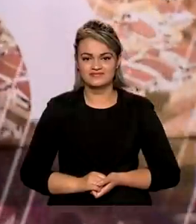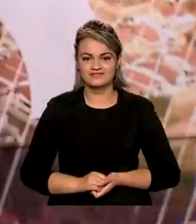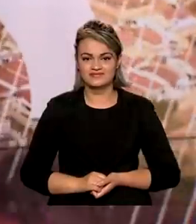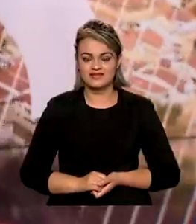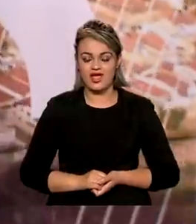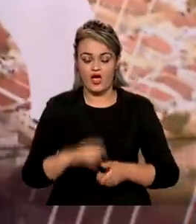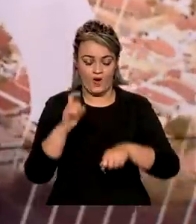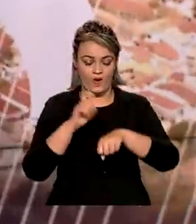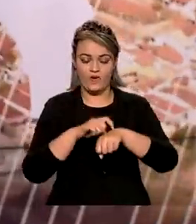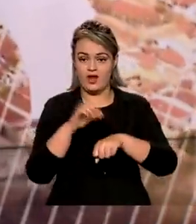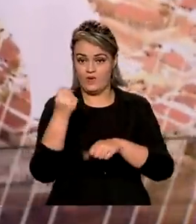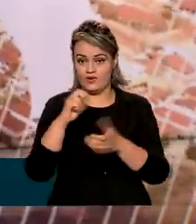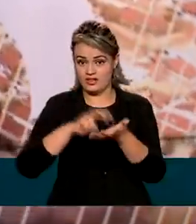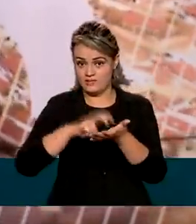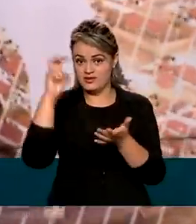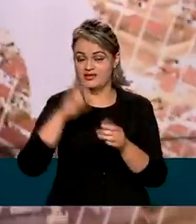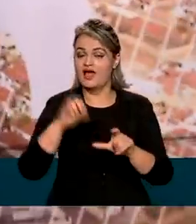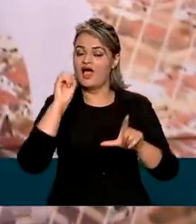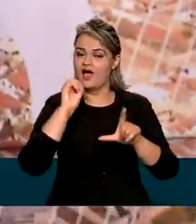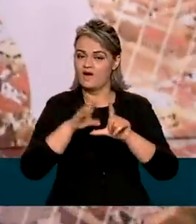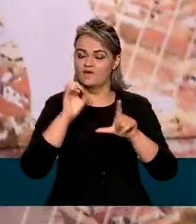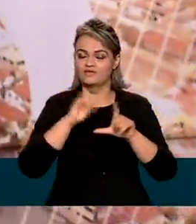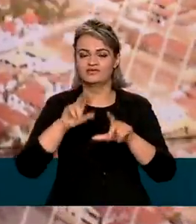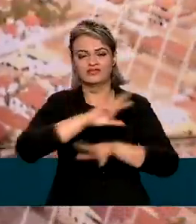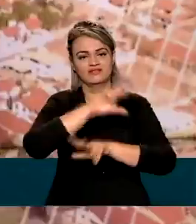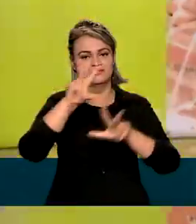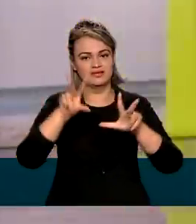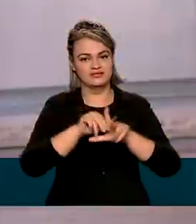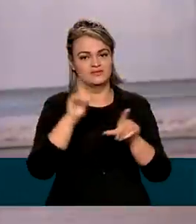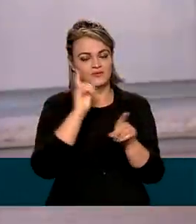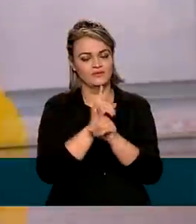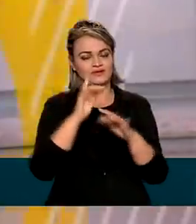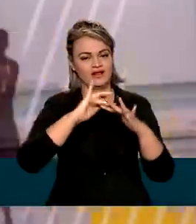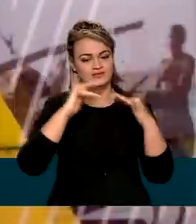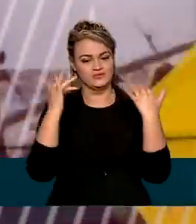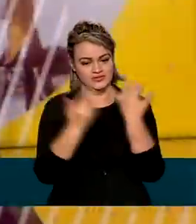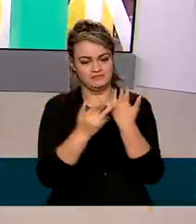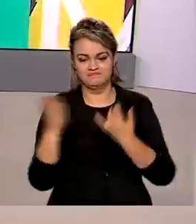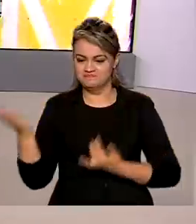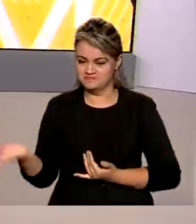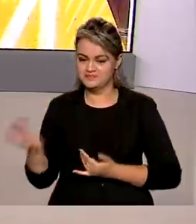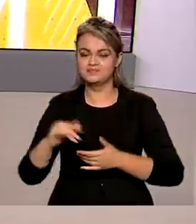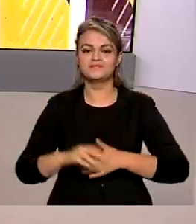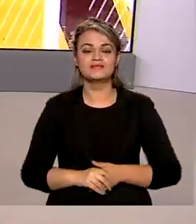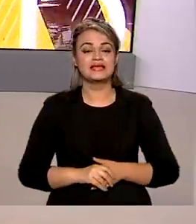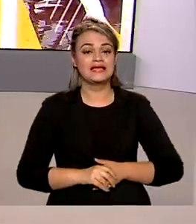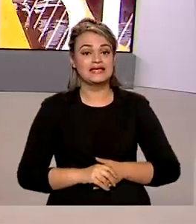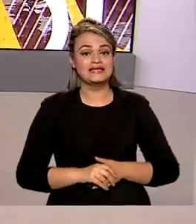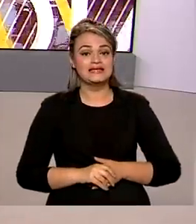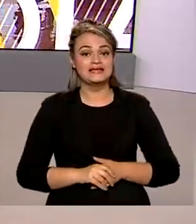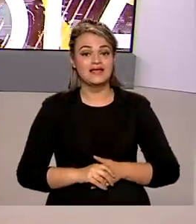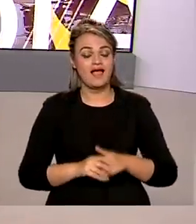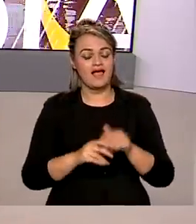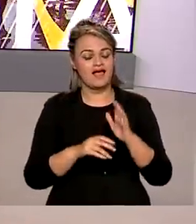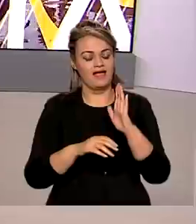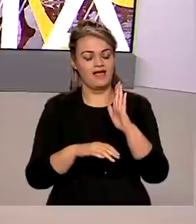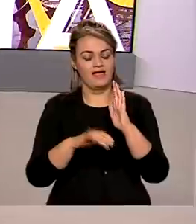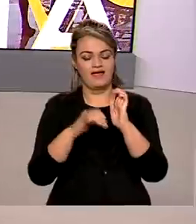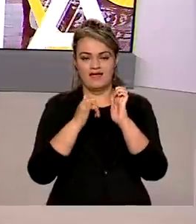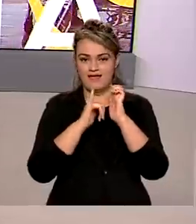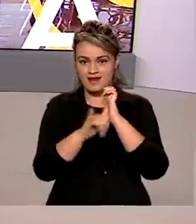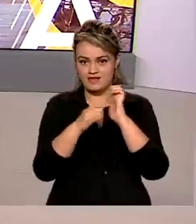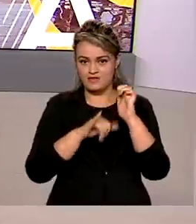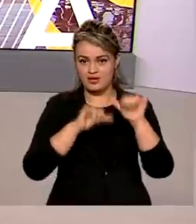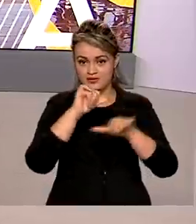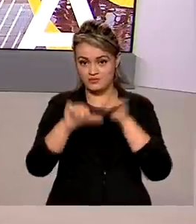São 8 horas da manhã e estamos ao vivo pela TV Brasil e redes sociais. A capitalização da Eletrobras,